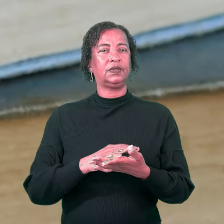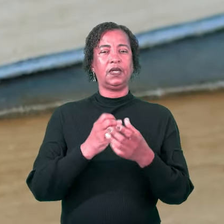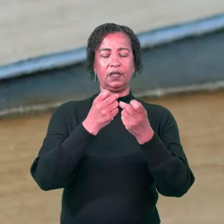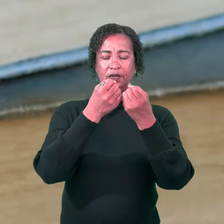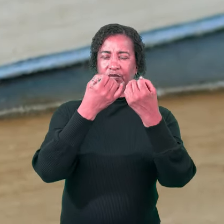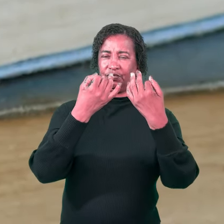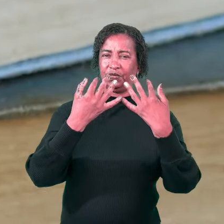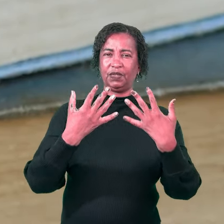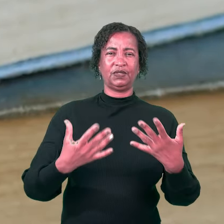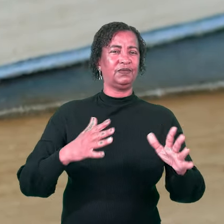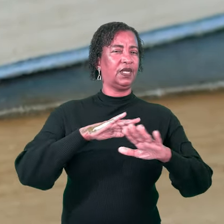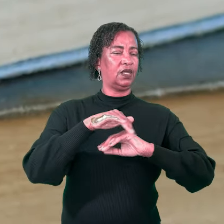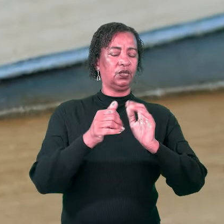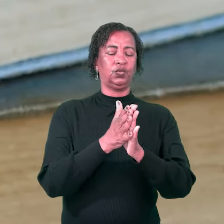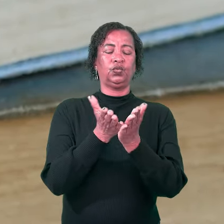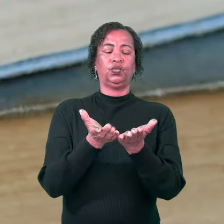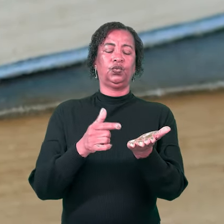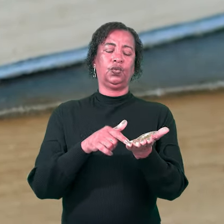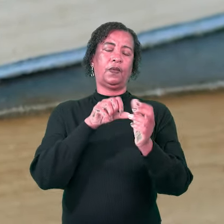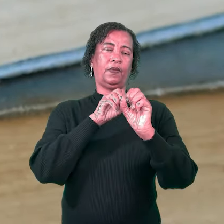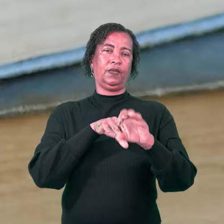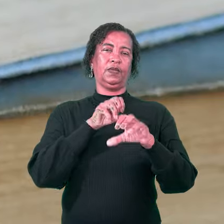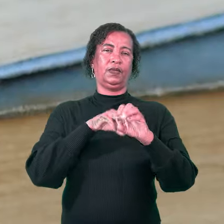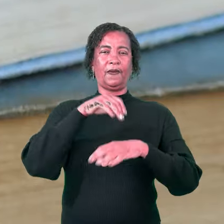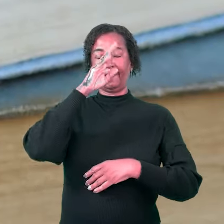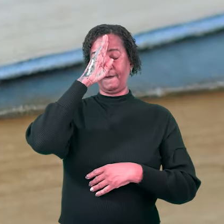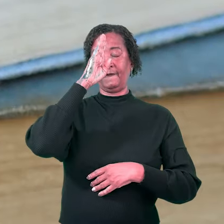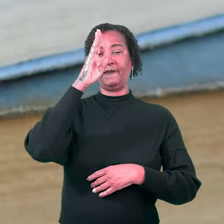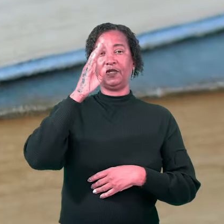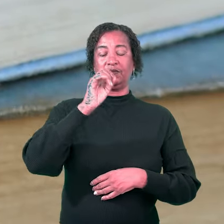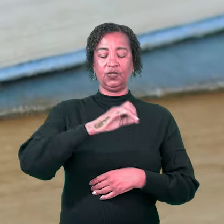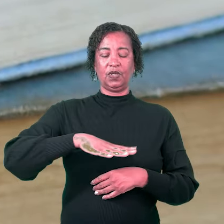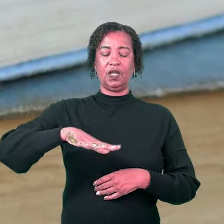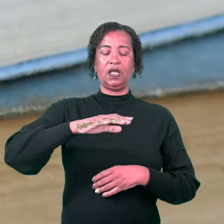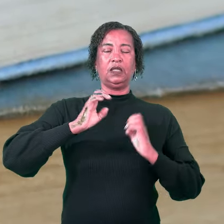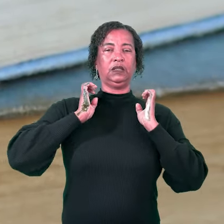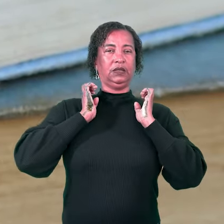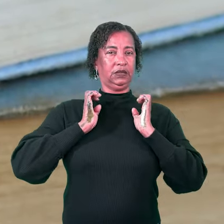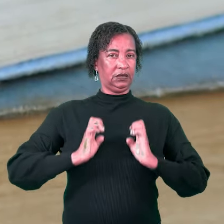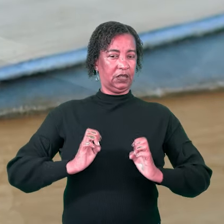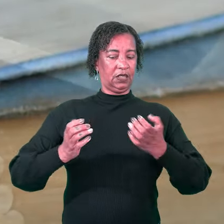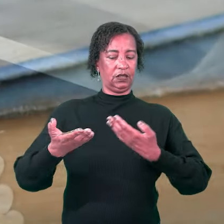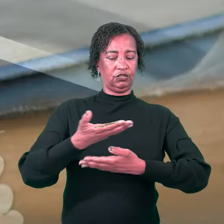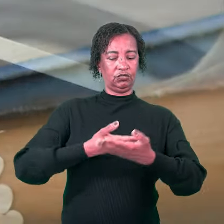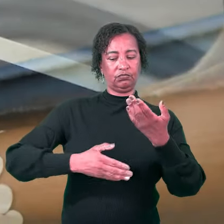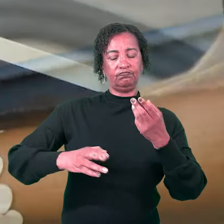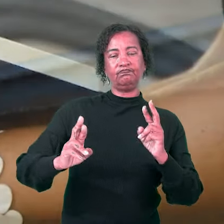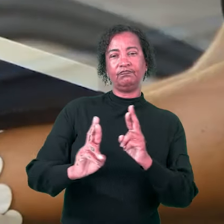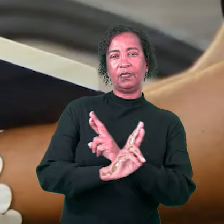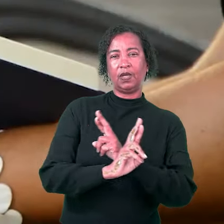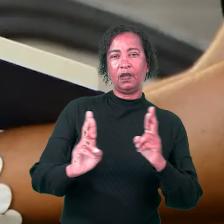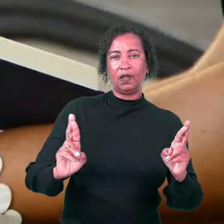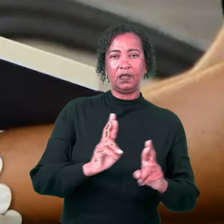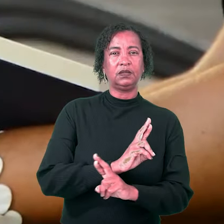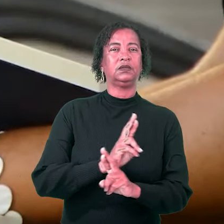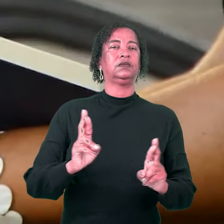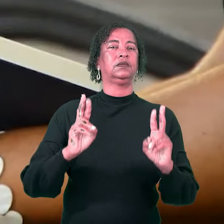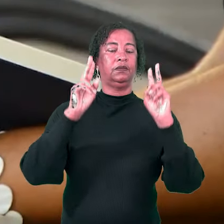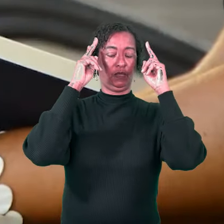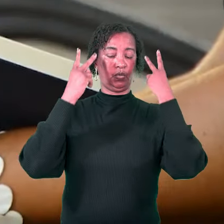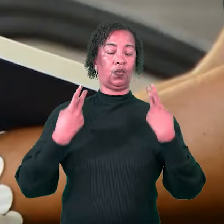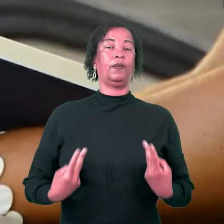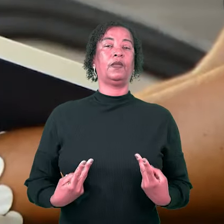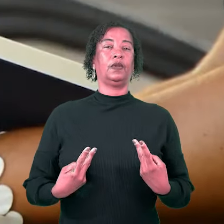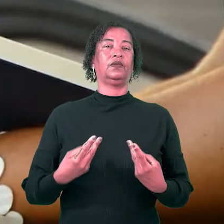essência do que as escrituras ensinam. Principalmente na área da ética e relacionamentos humanos. Vamos